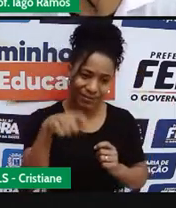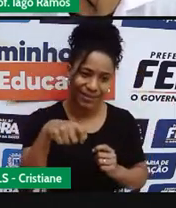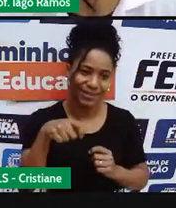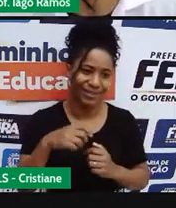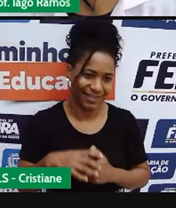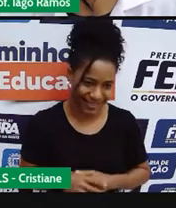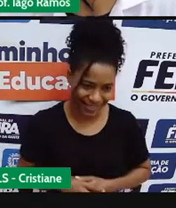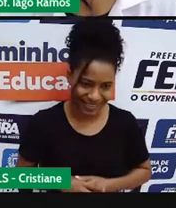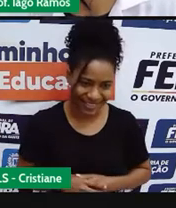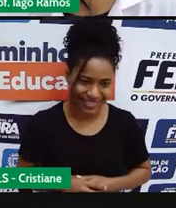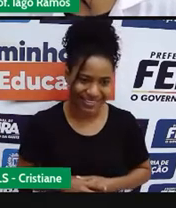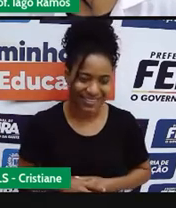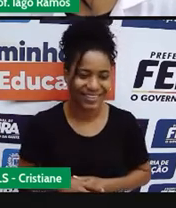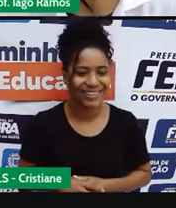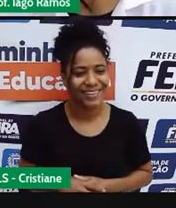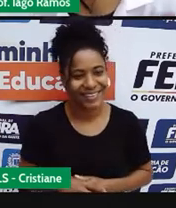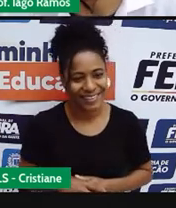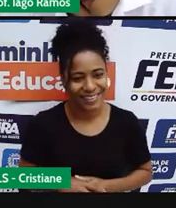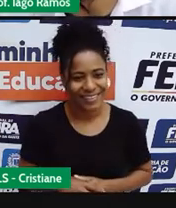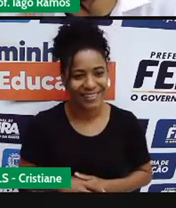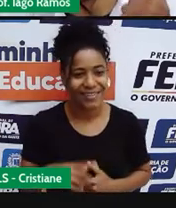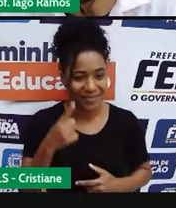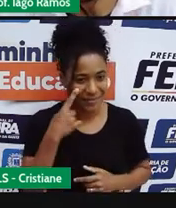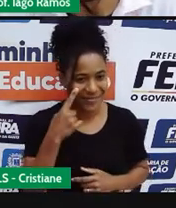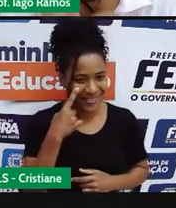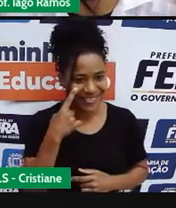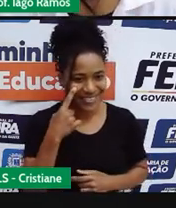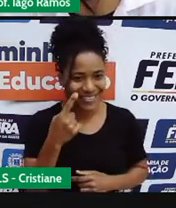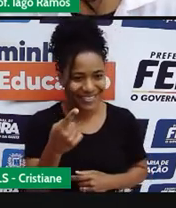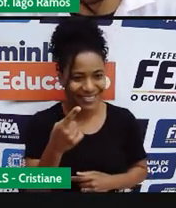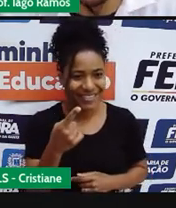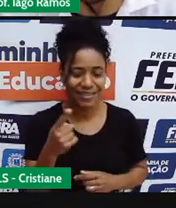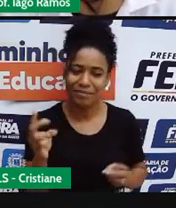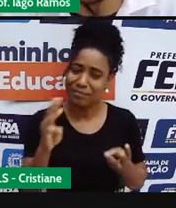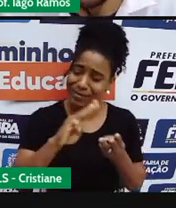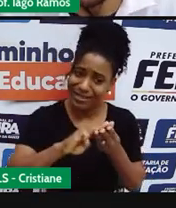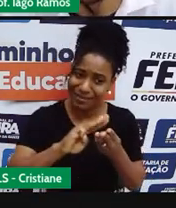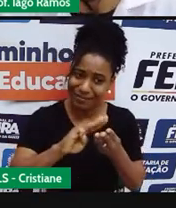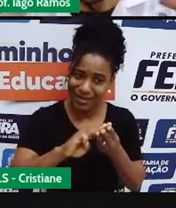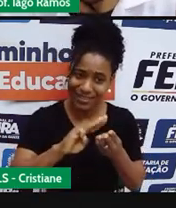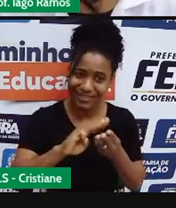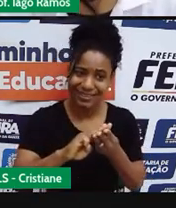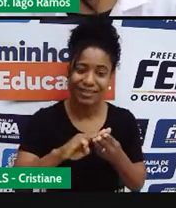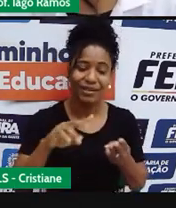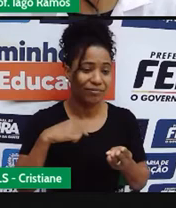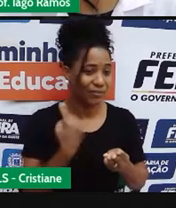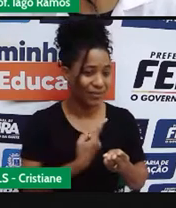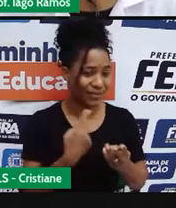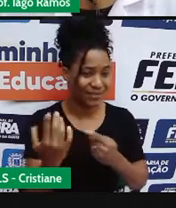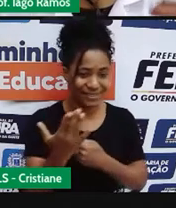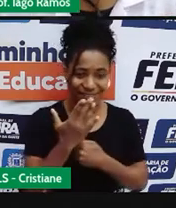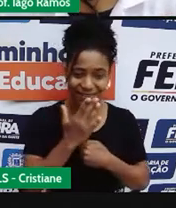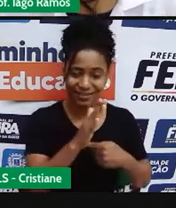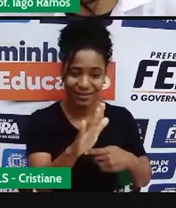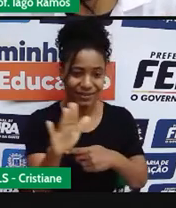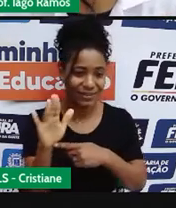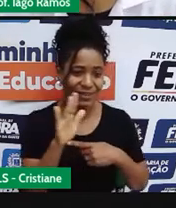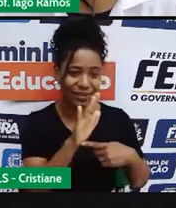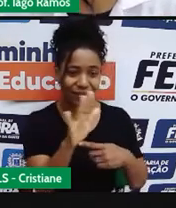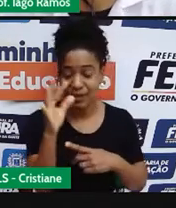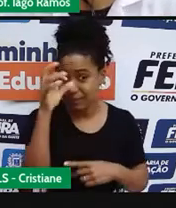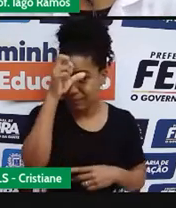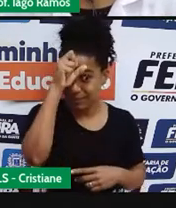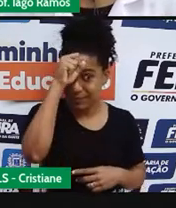pode acontecer no nosso dia a dia, valeu? Porque matemática é para isso, tá? É para nos ajudar em coisas,